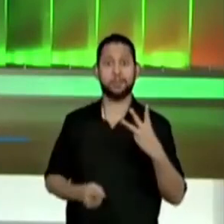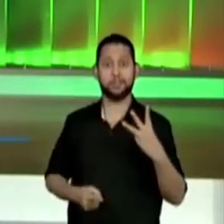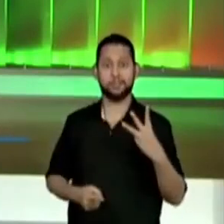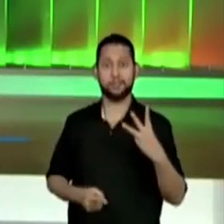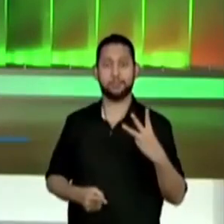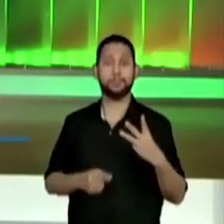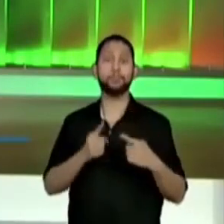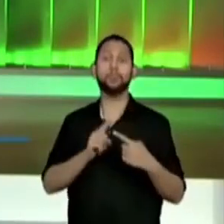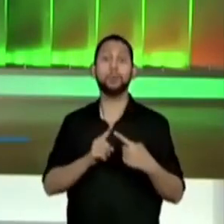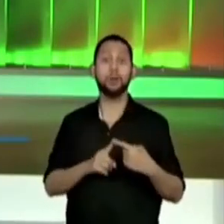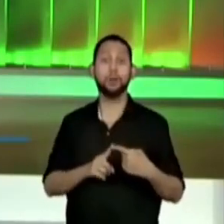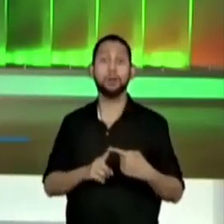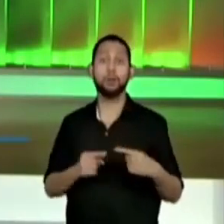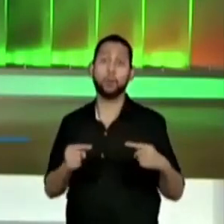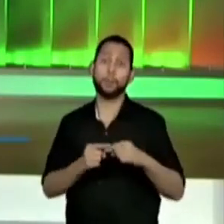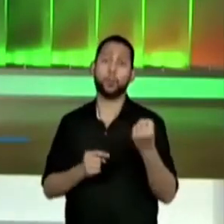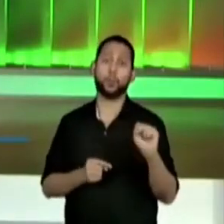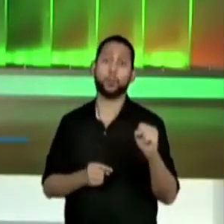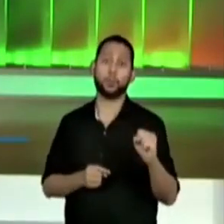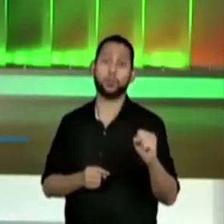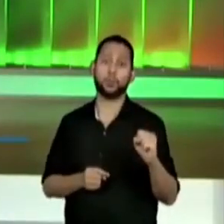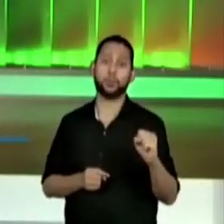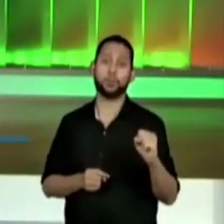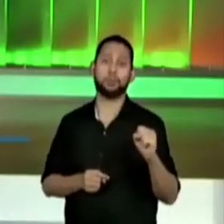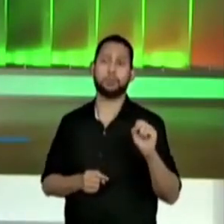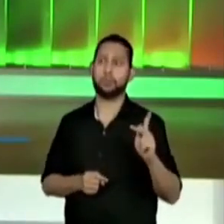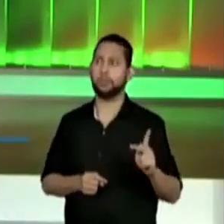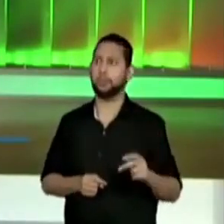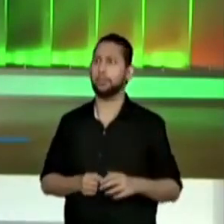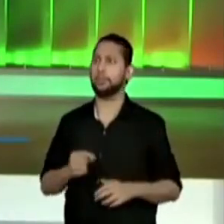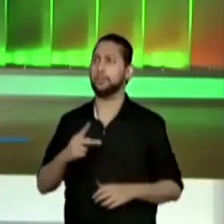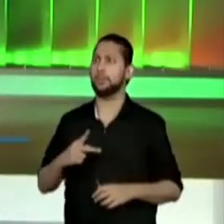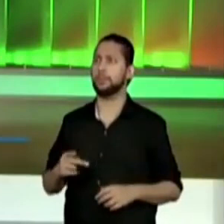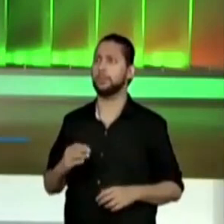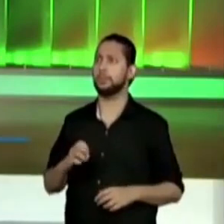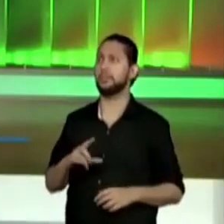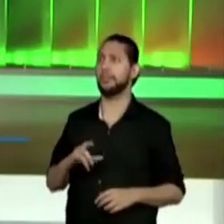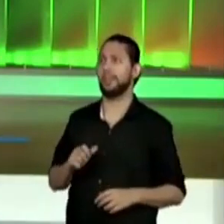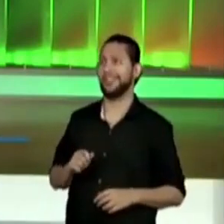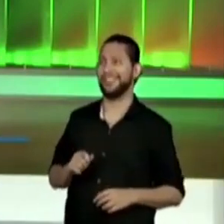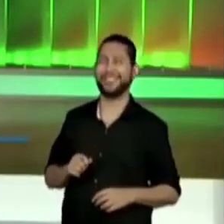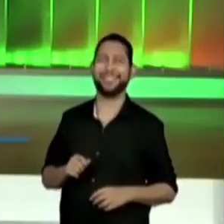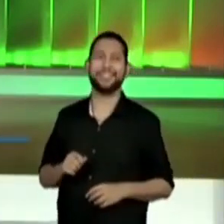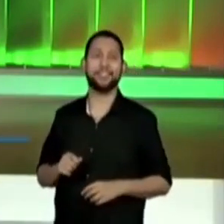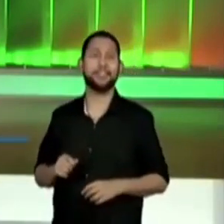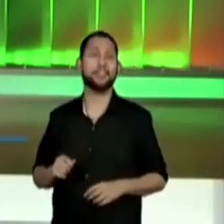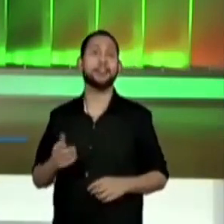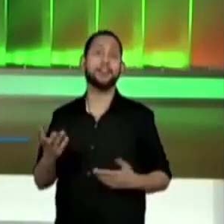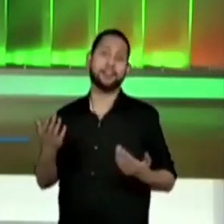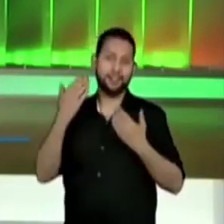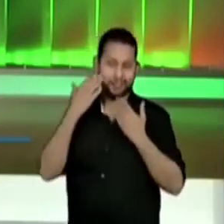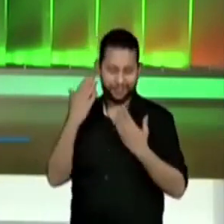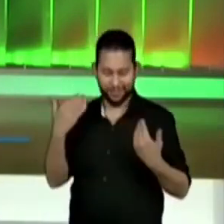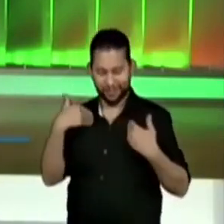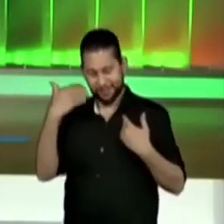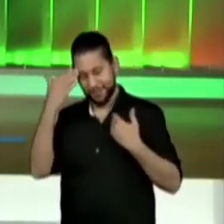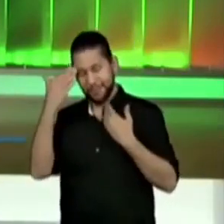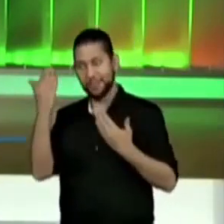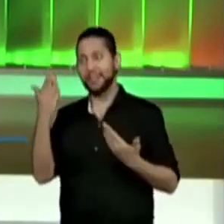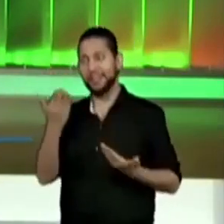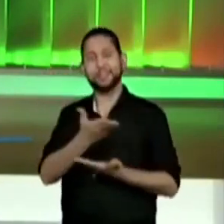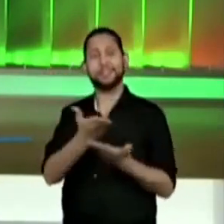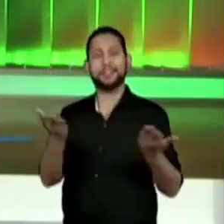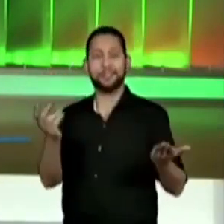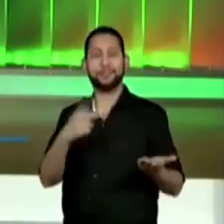oito. Certo? Professora Célia... Ah, professora Célia, achei que estava falando o nome de um aluno, estava me agradecendo. Obrigada vocês